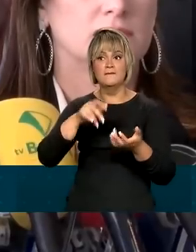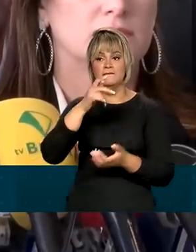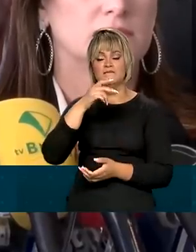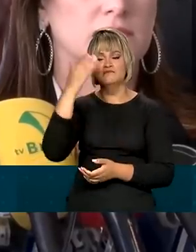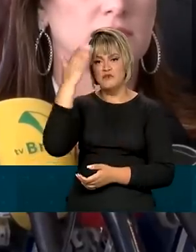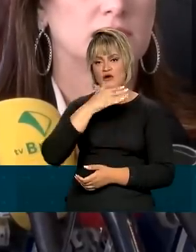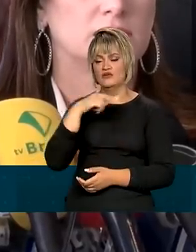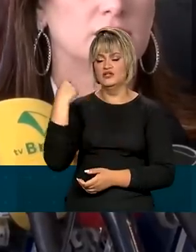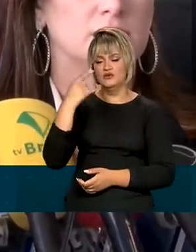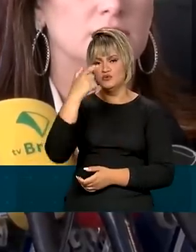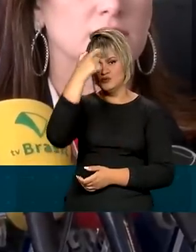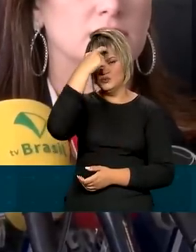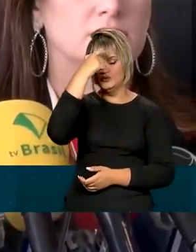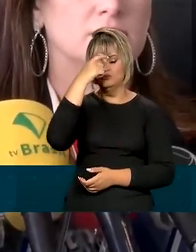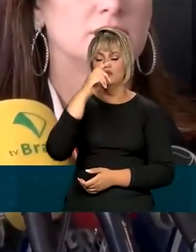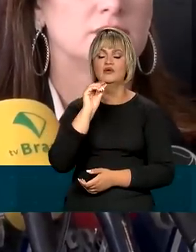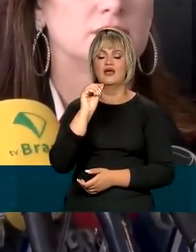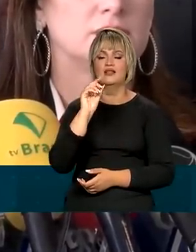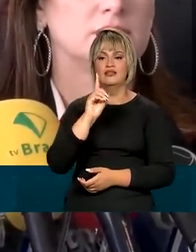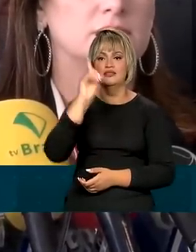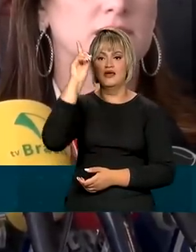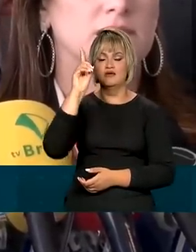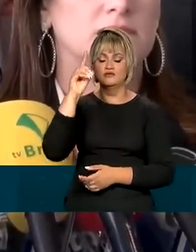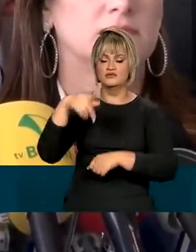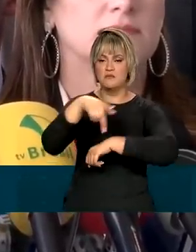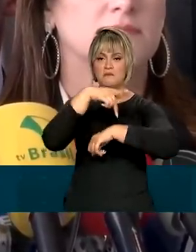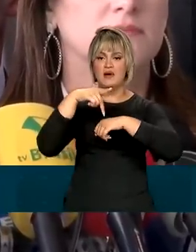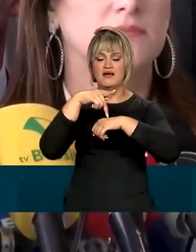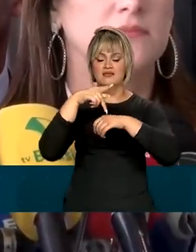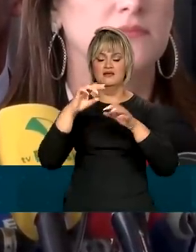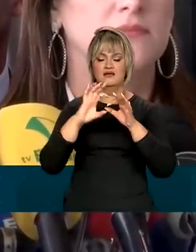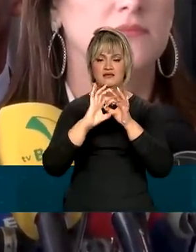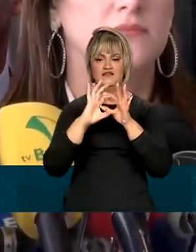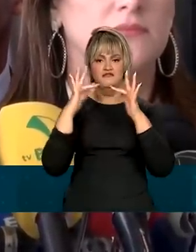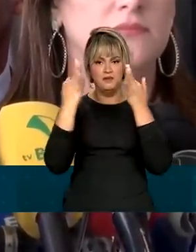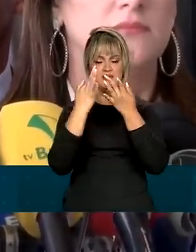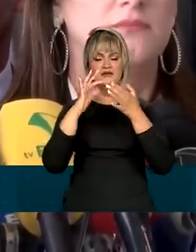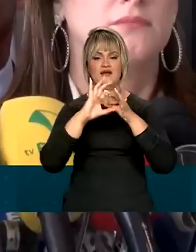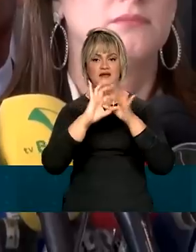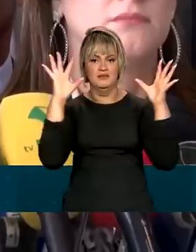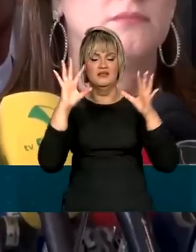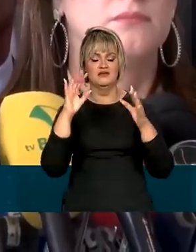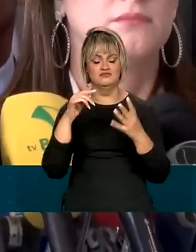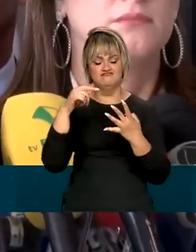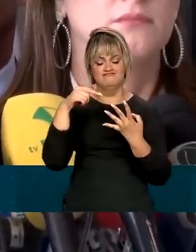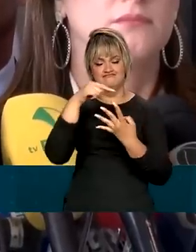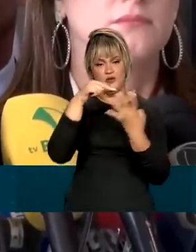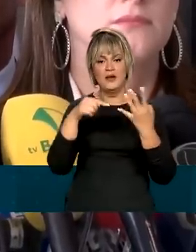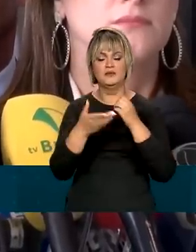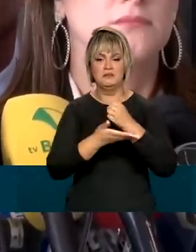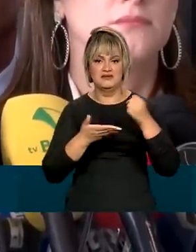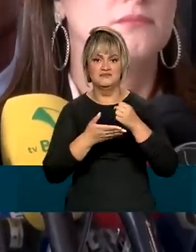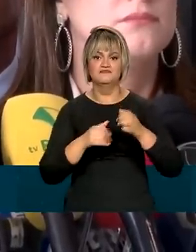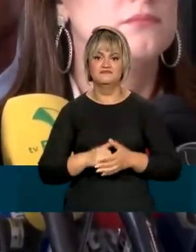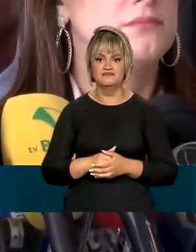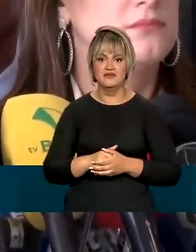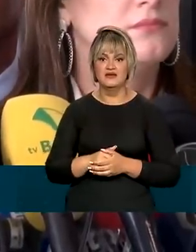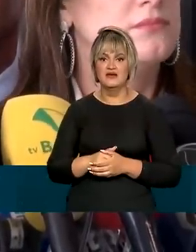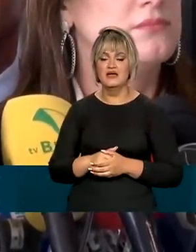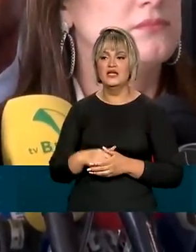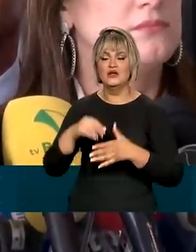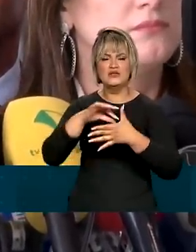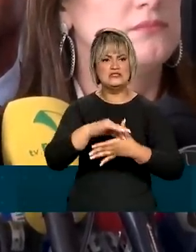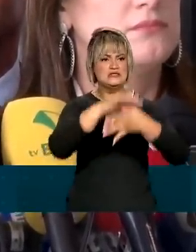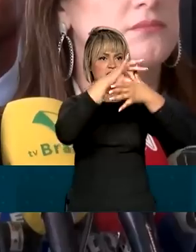valores. Deus, Pátria, Família e Liberdade. Formamos diversas lideranças pelo